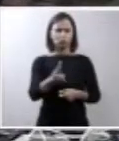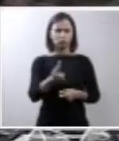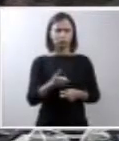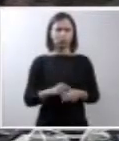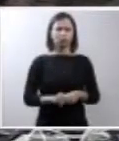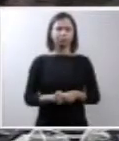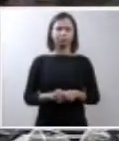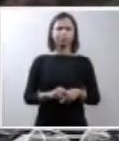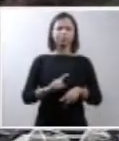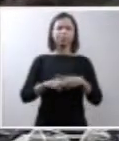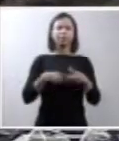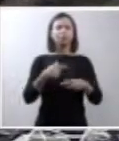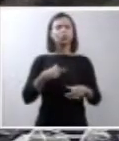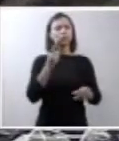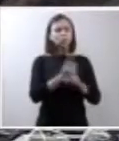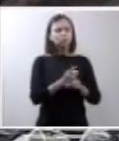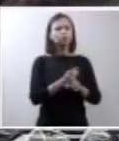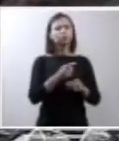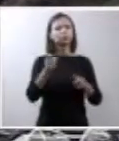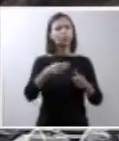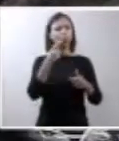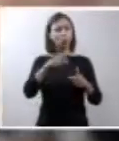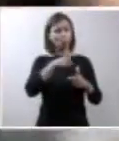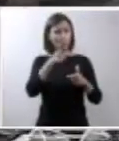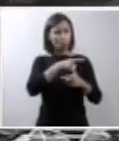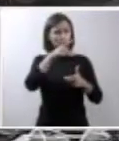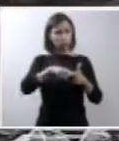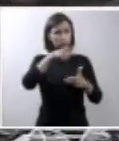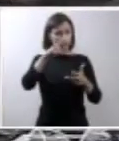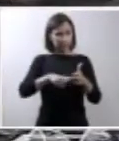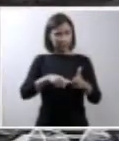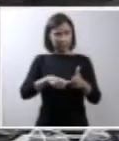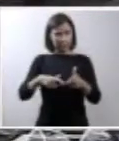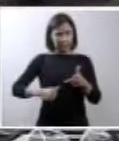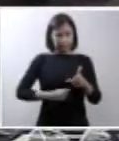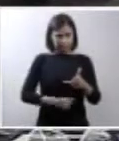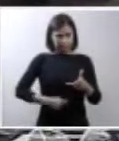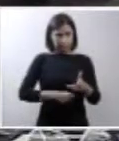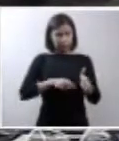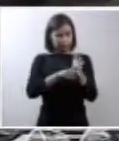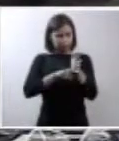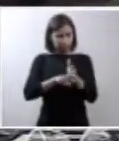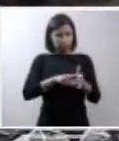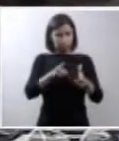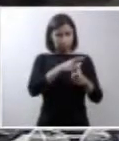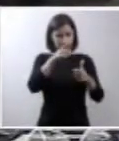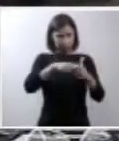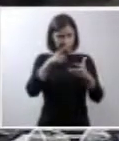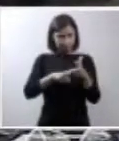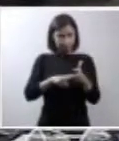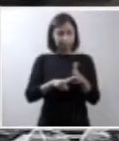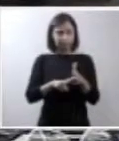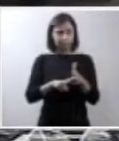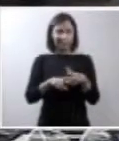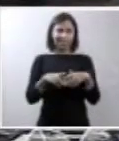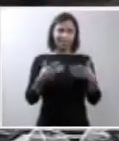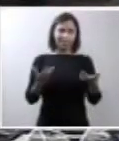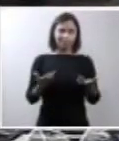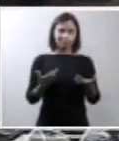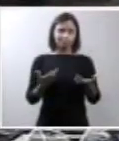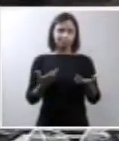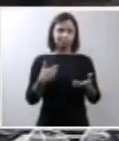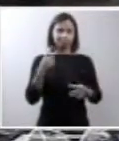de três diagnósticos eu decidi que era